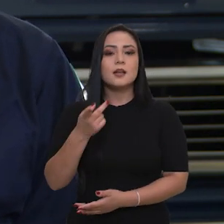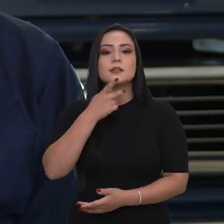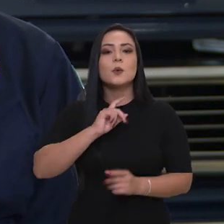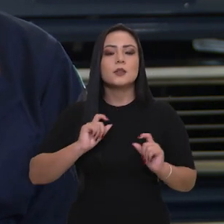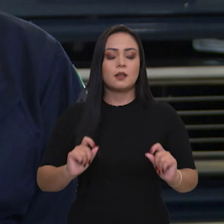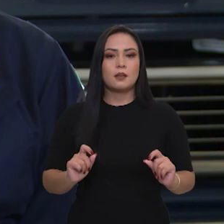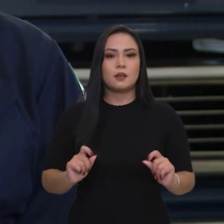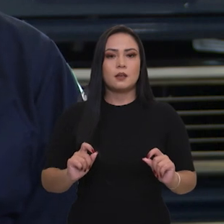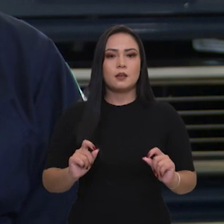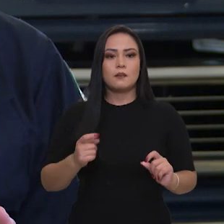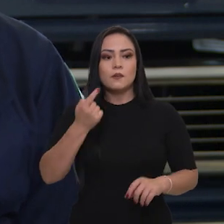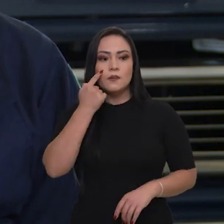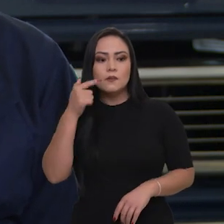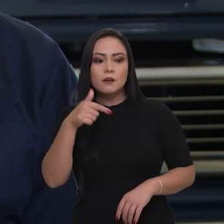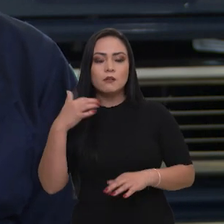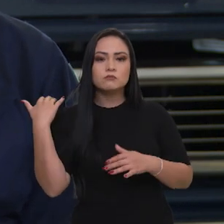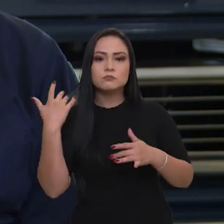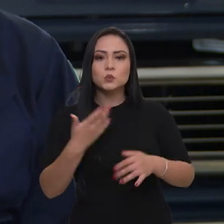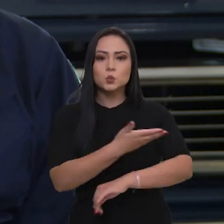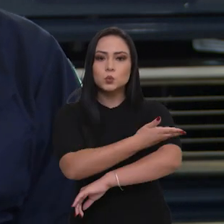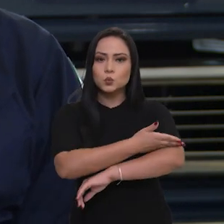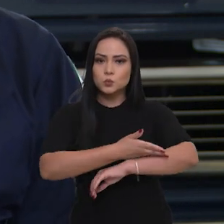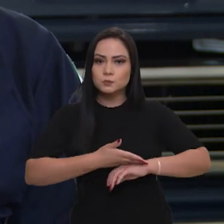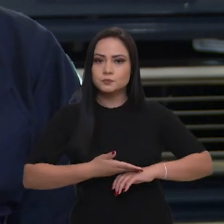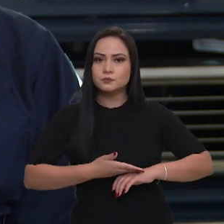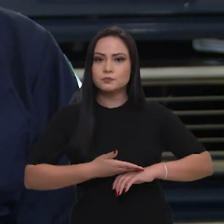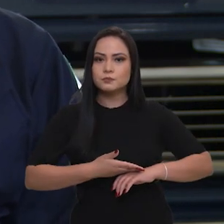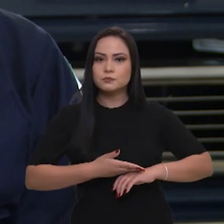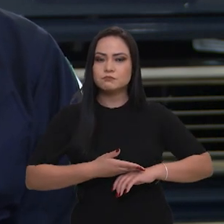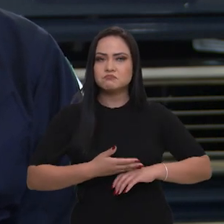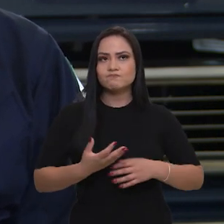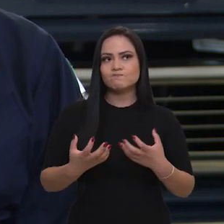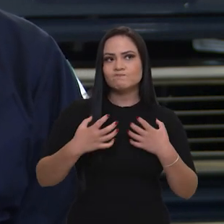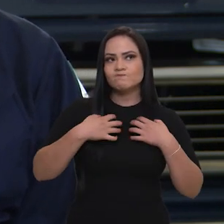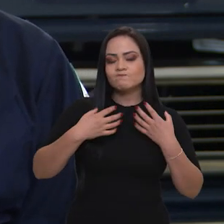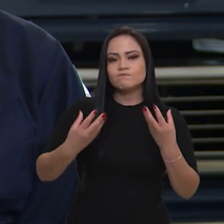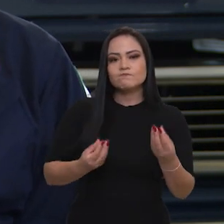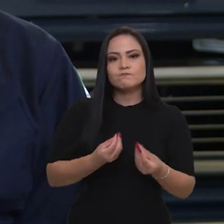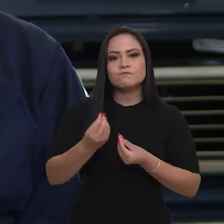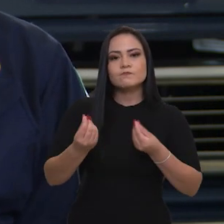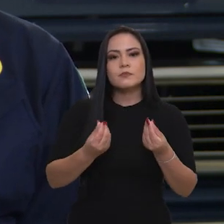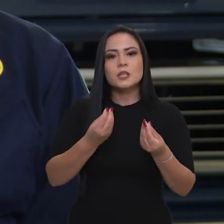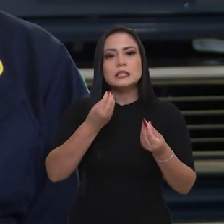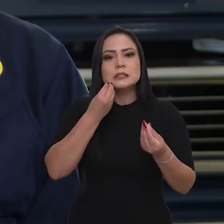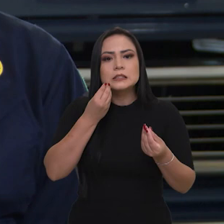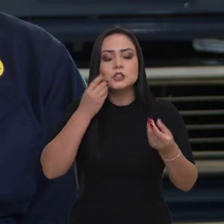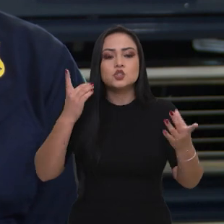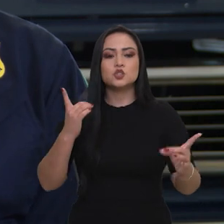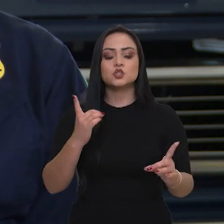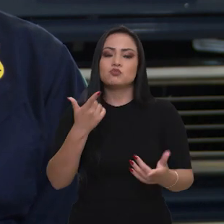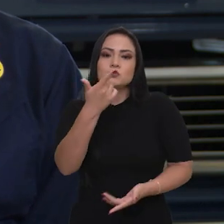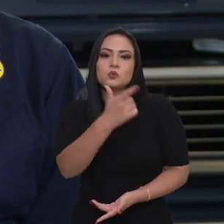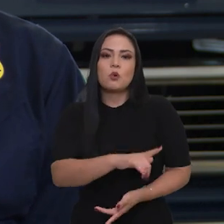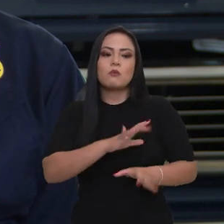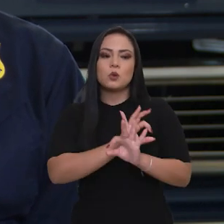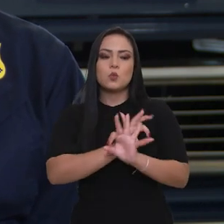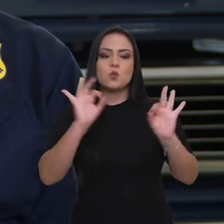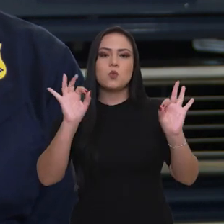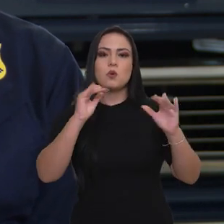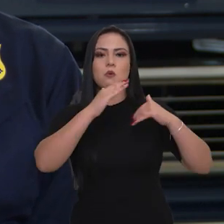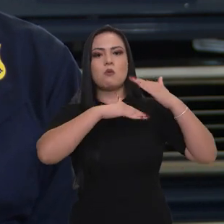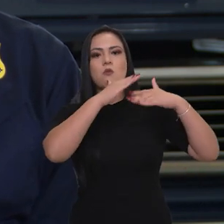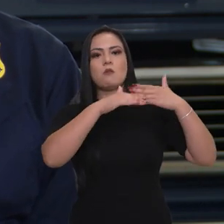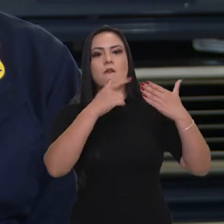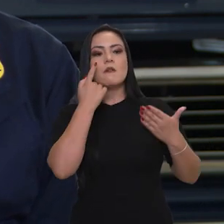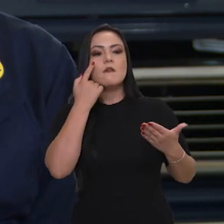O que quer dizer é que revisitar a doutrina é, de certa forma, buscar novamente essa excelência, esse